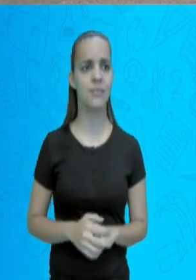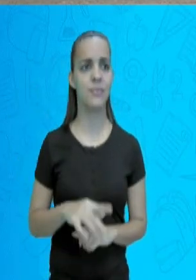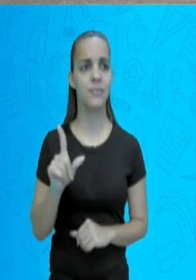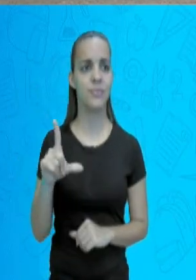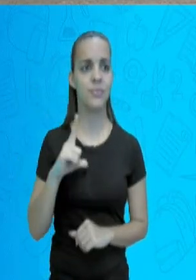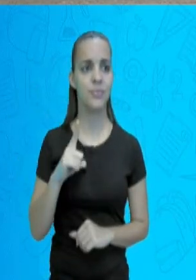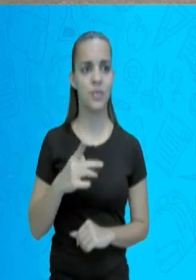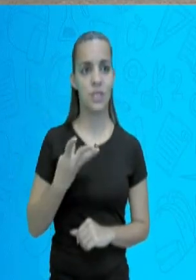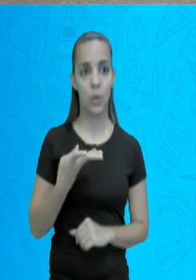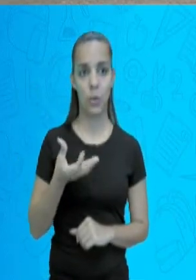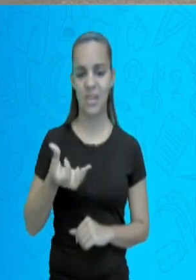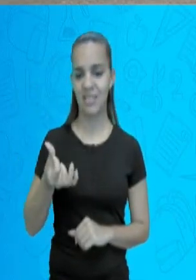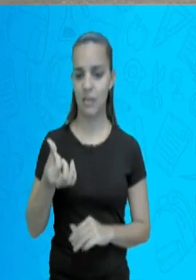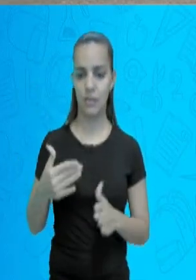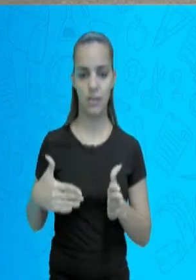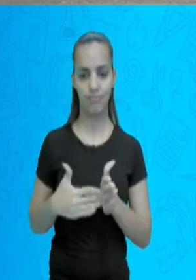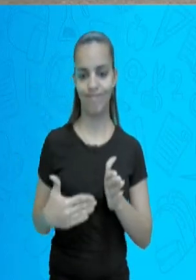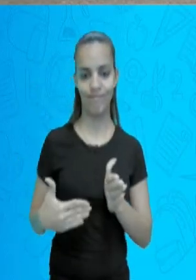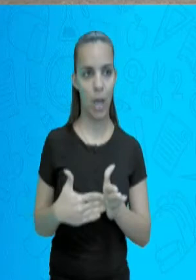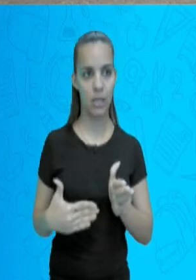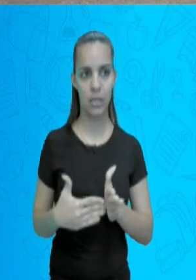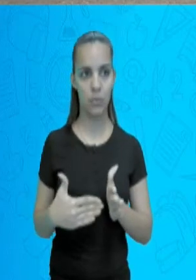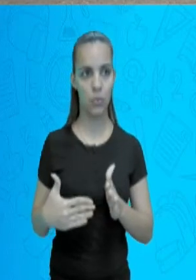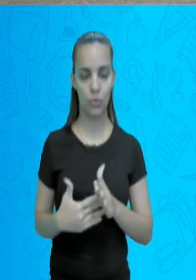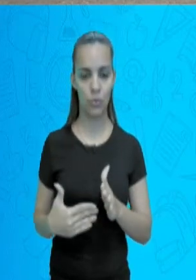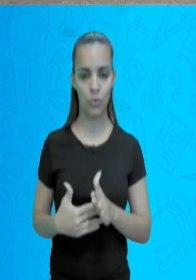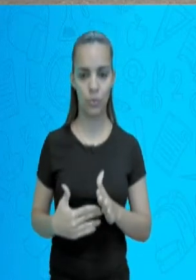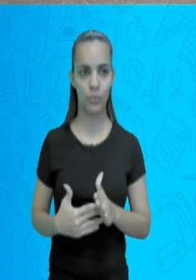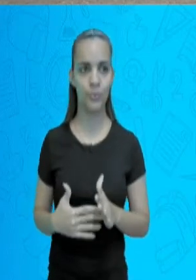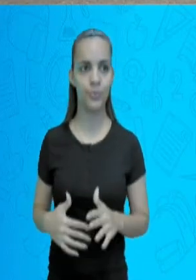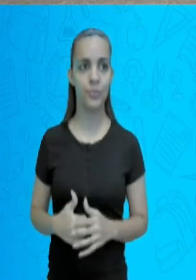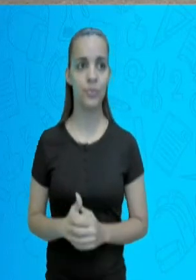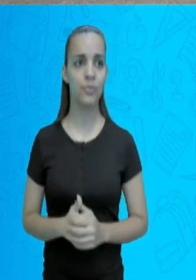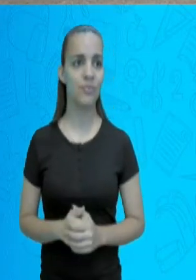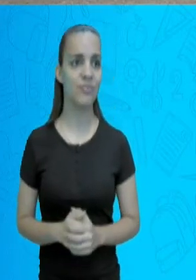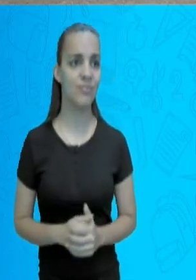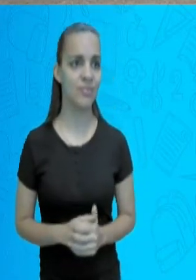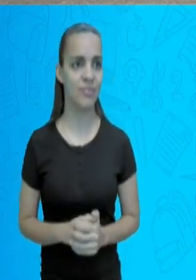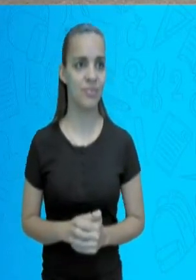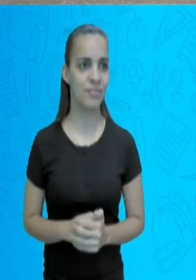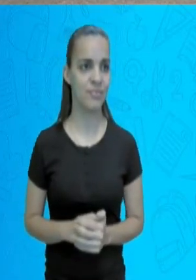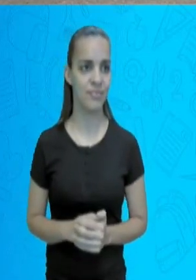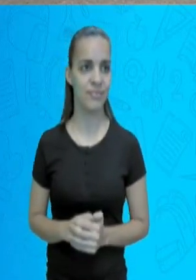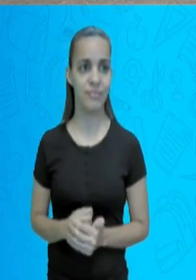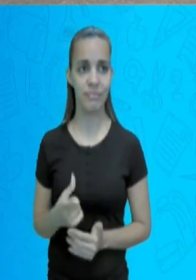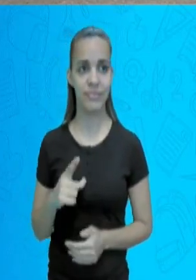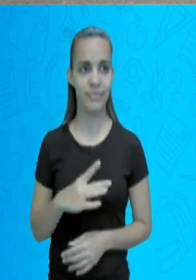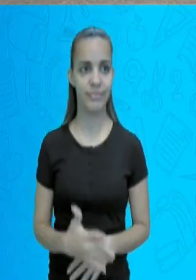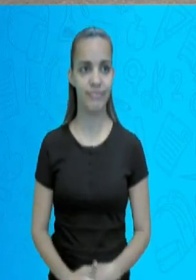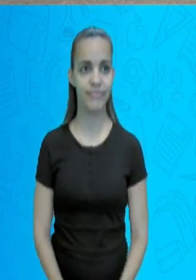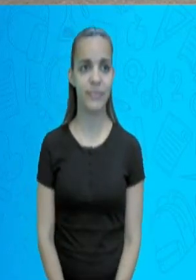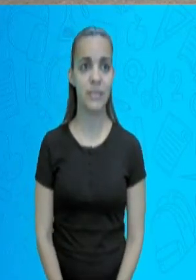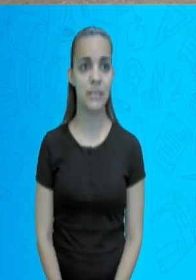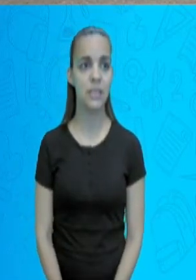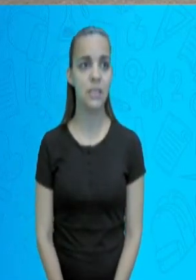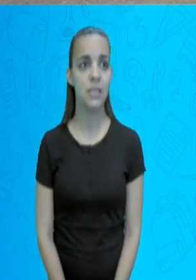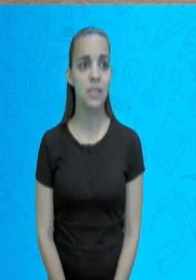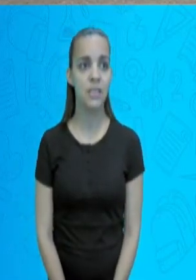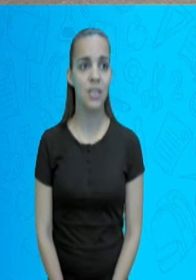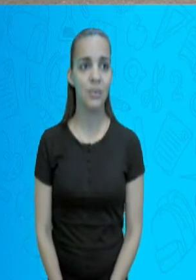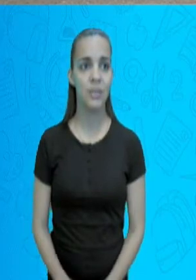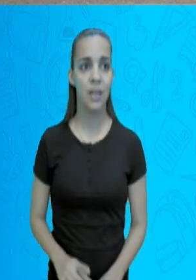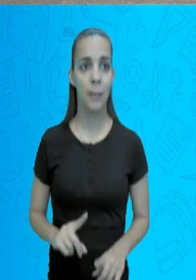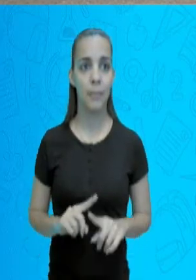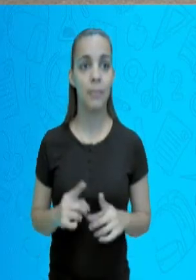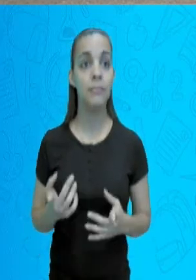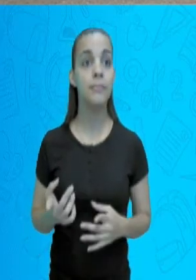46 anos, em média. Eu já estou fazendo hora extra num país desse, né? Mas